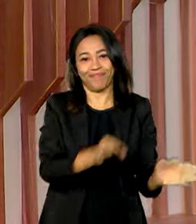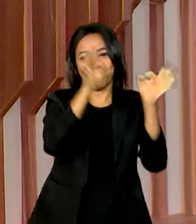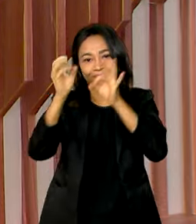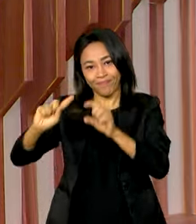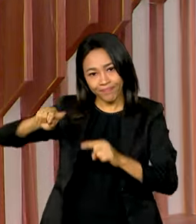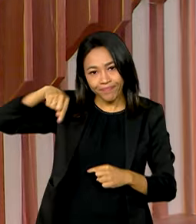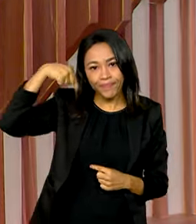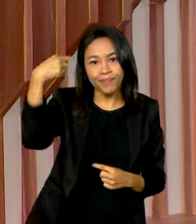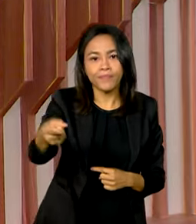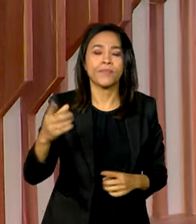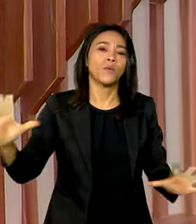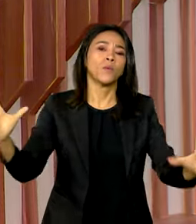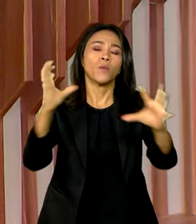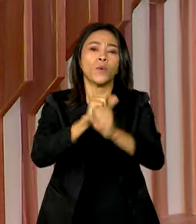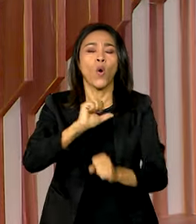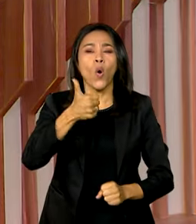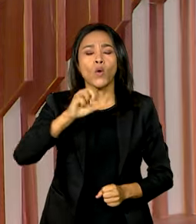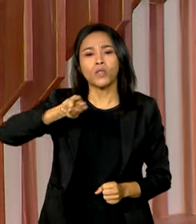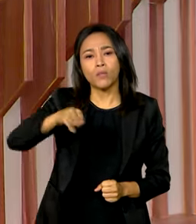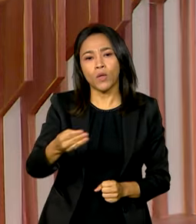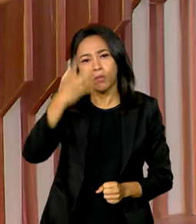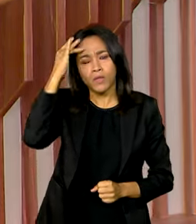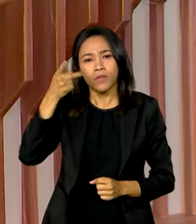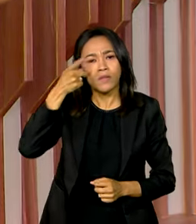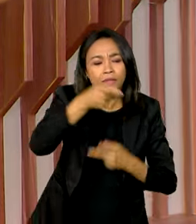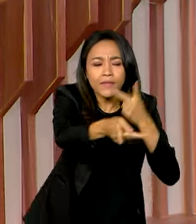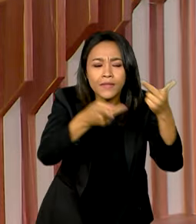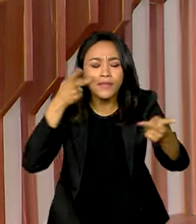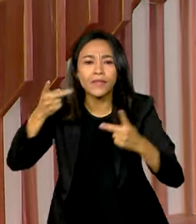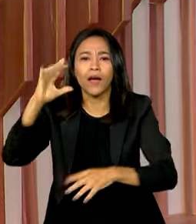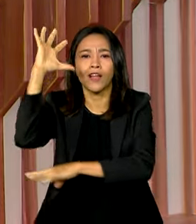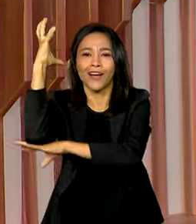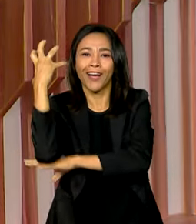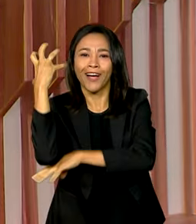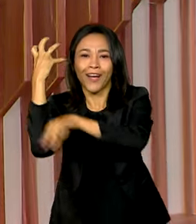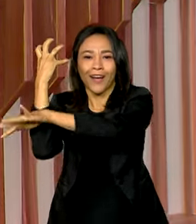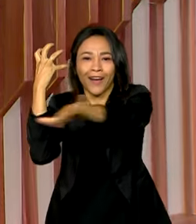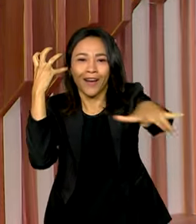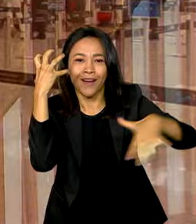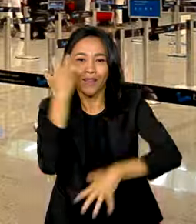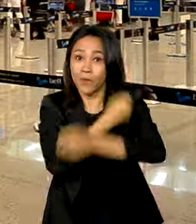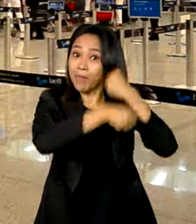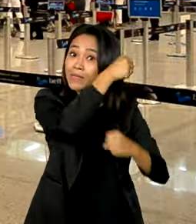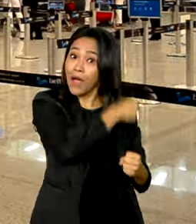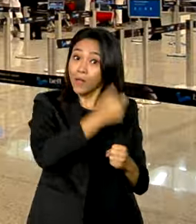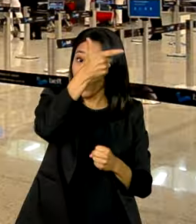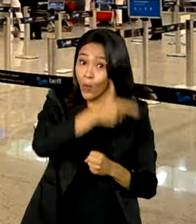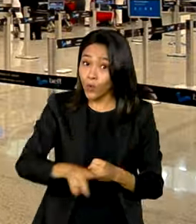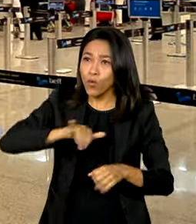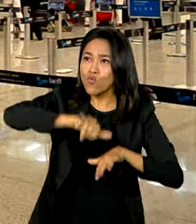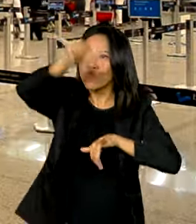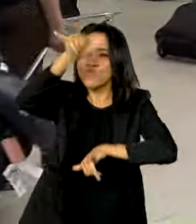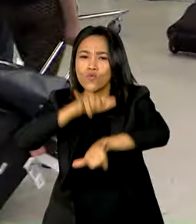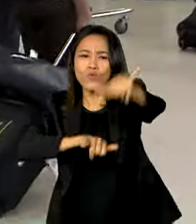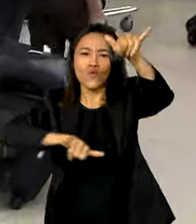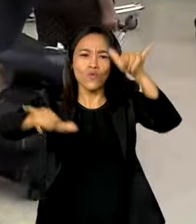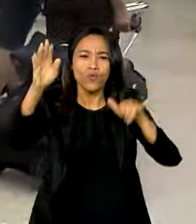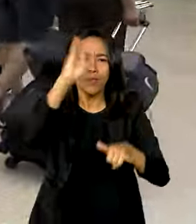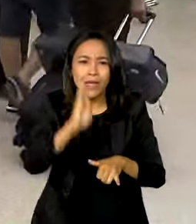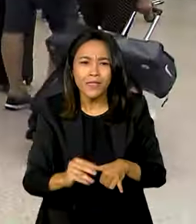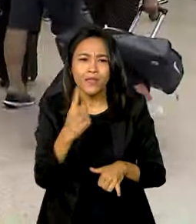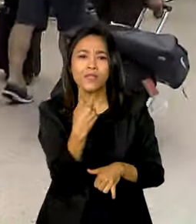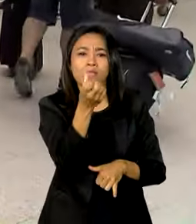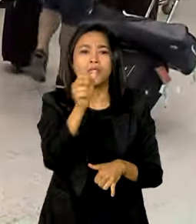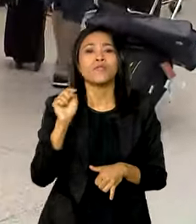11 milhões de pessoas visitaram parques nacionais no ano passado. E mais, Voa Brasil já garantiu 16 mil